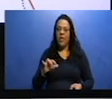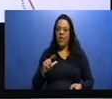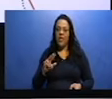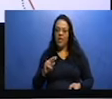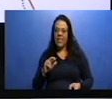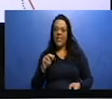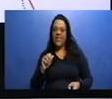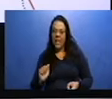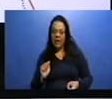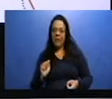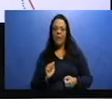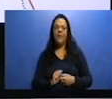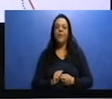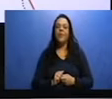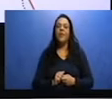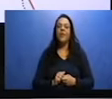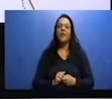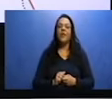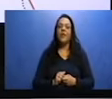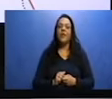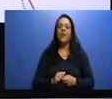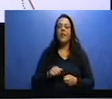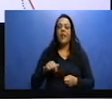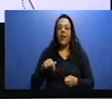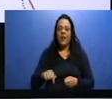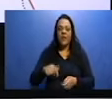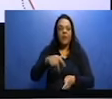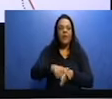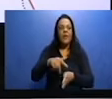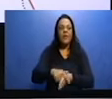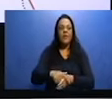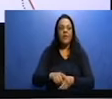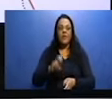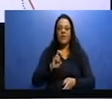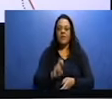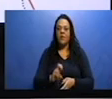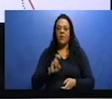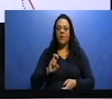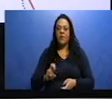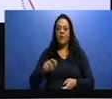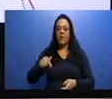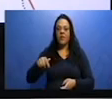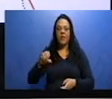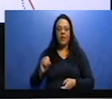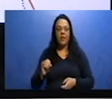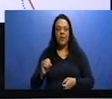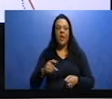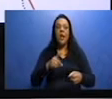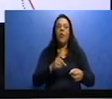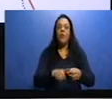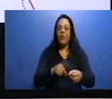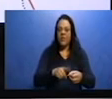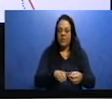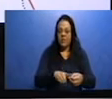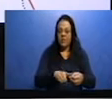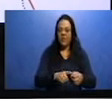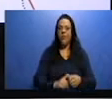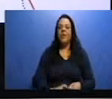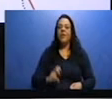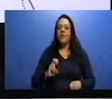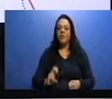exemplo, no Brasil tem 5.570 municípios, nós temos 5.570 cidades. No estado de São Paulo,